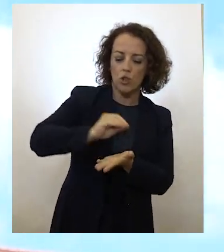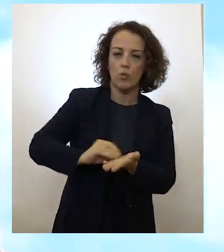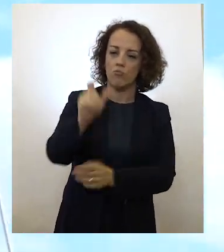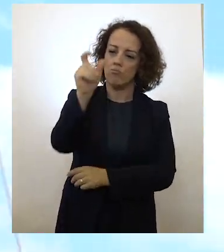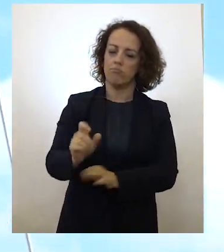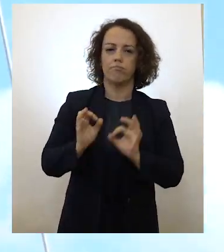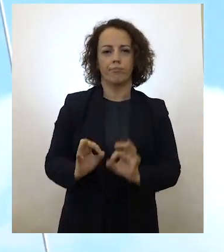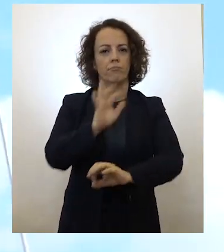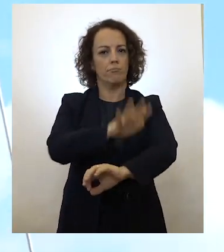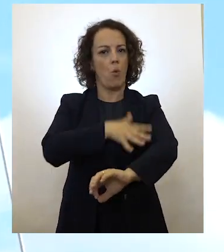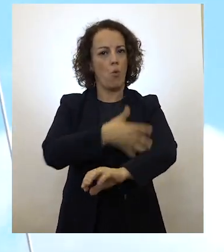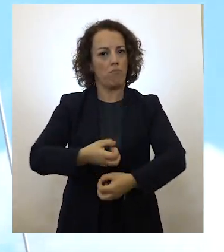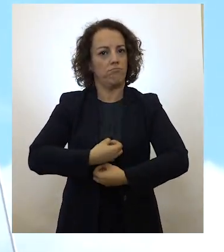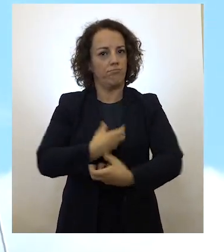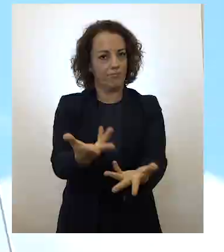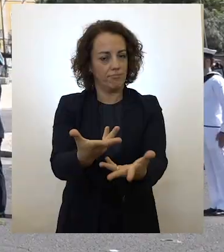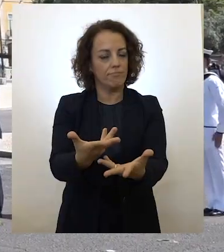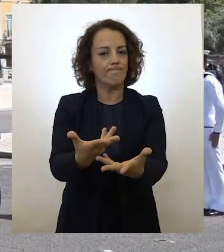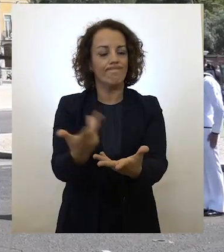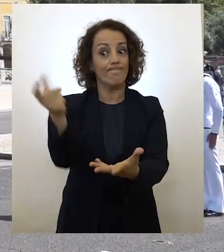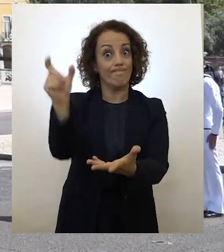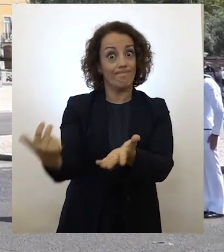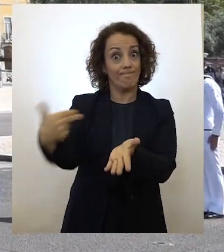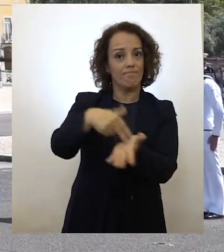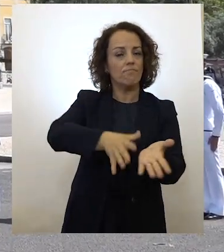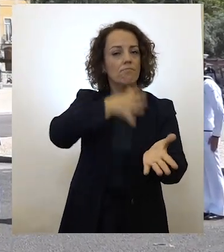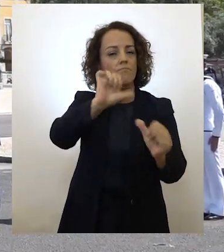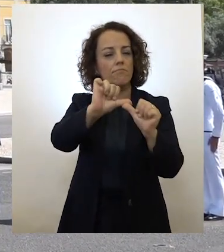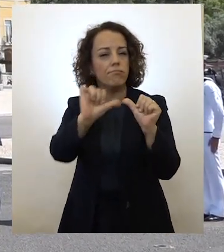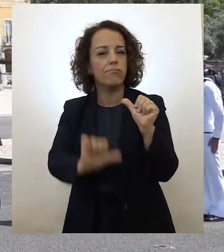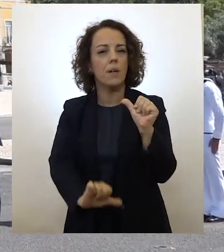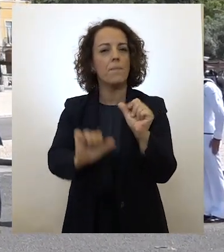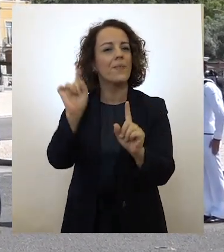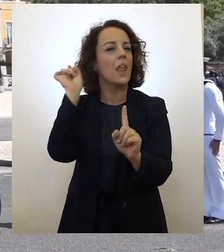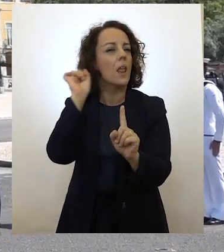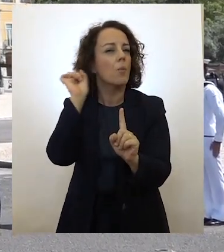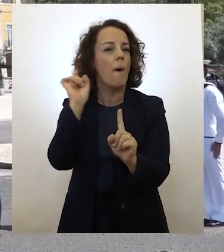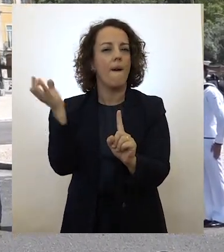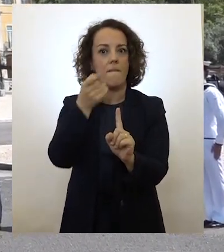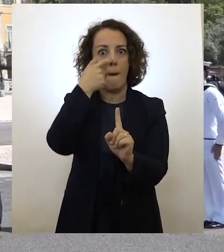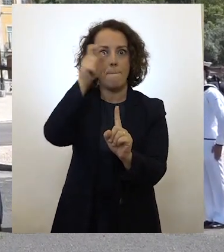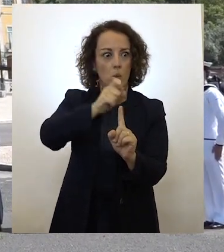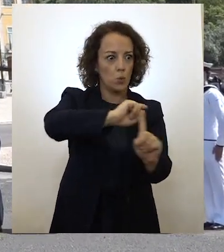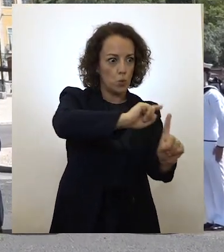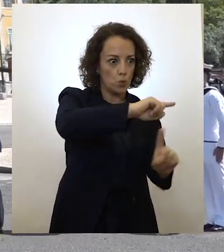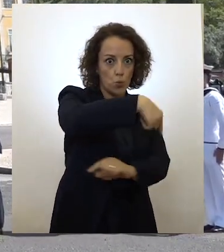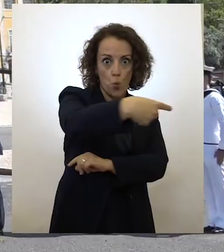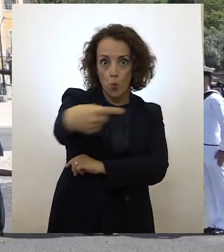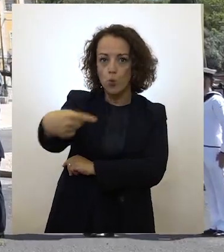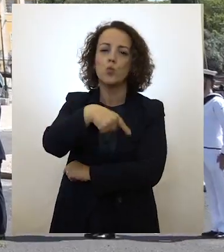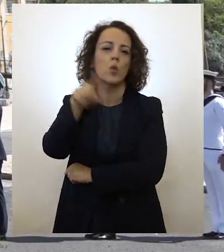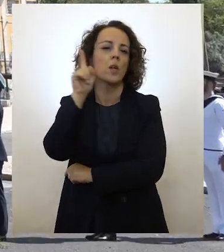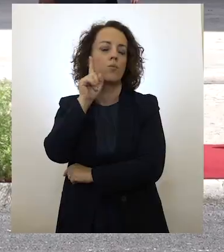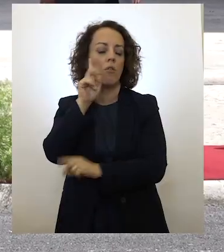de um poeta, para nos falar da importância dos outros e da sua redescoberta.